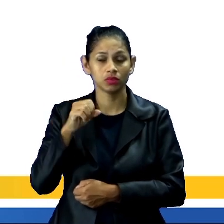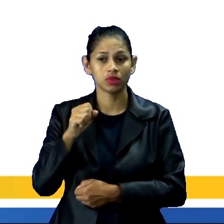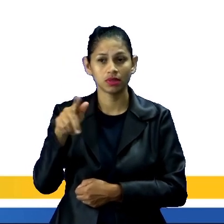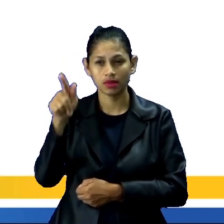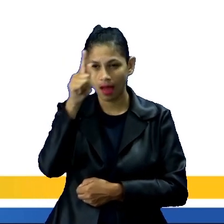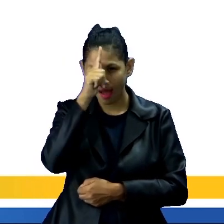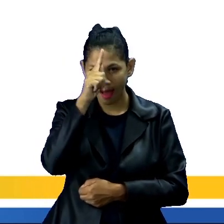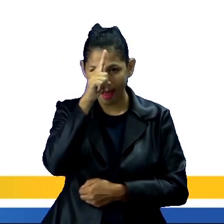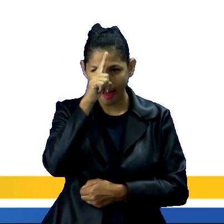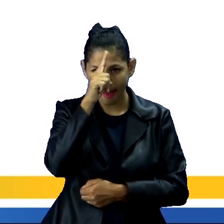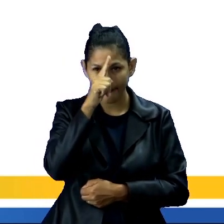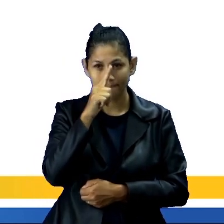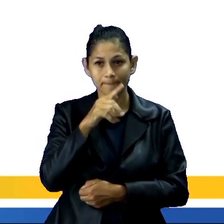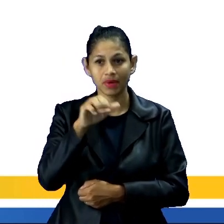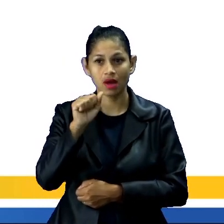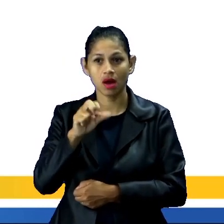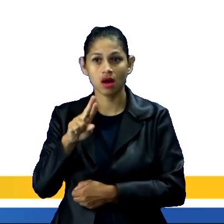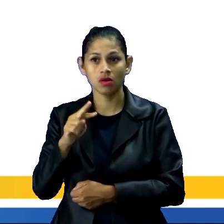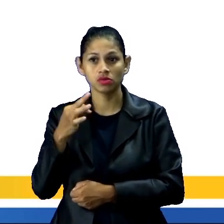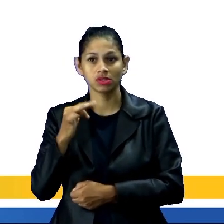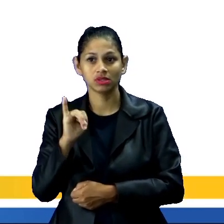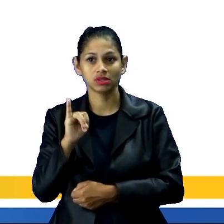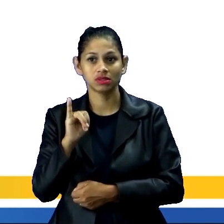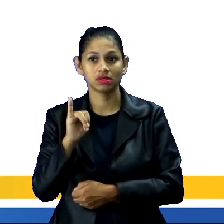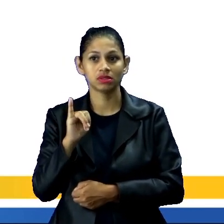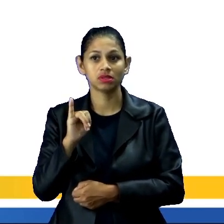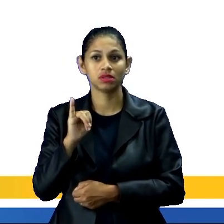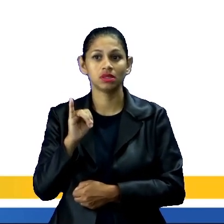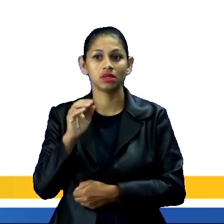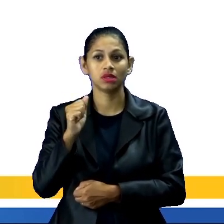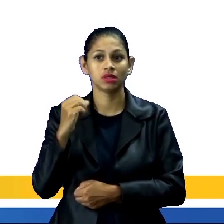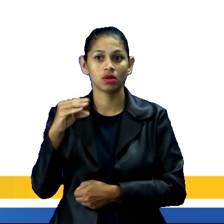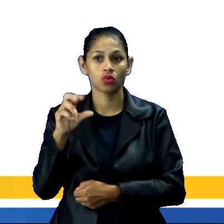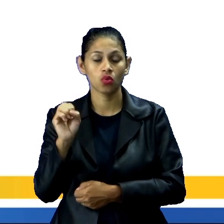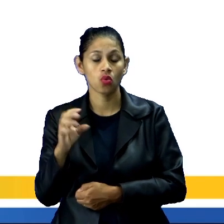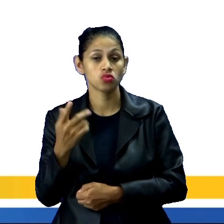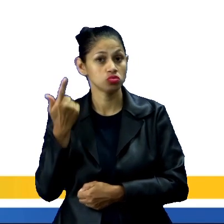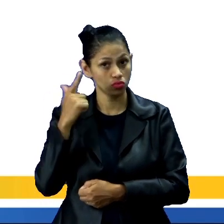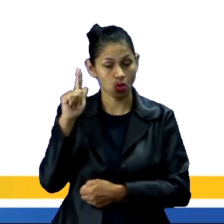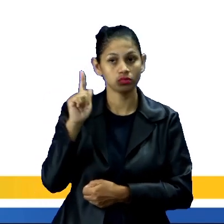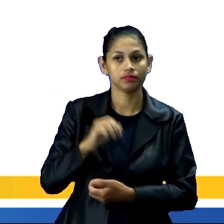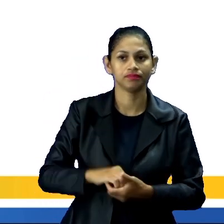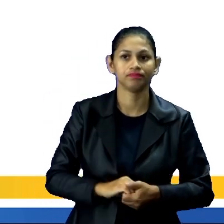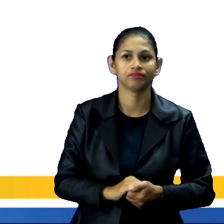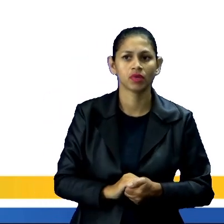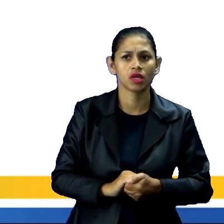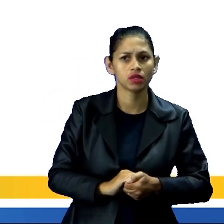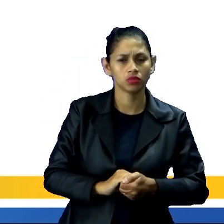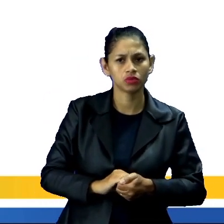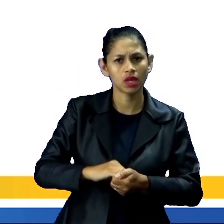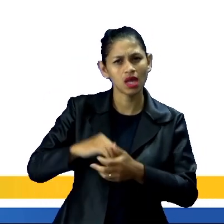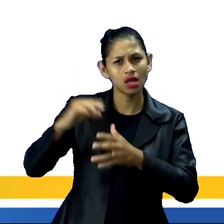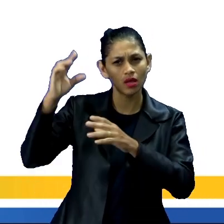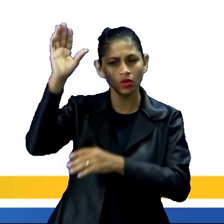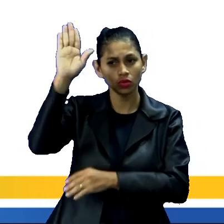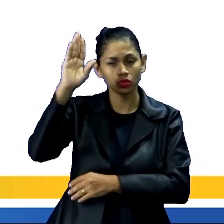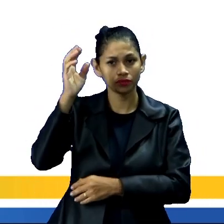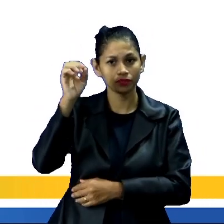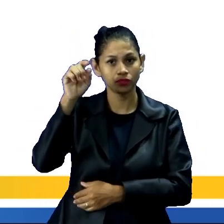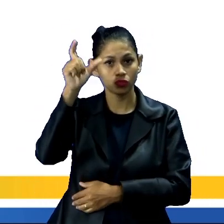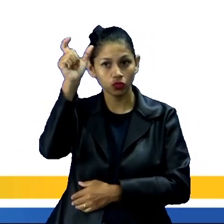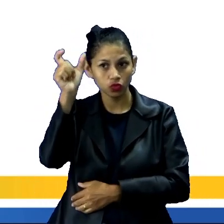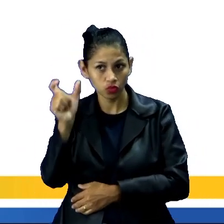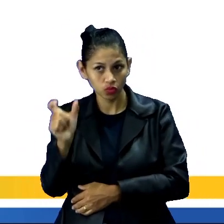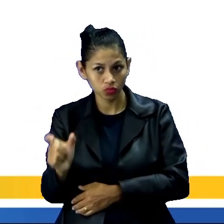e outros, né? Outros, de outros países. Nós temos quantitativo ao lado. Se eu fosse perguntar para vocês, por exemplo,